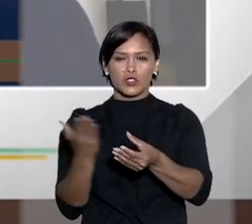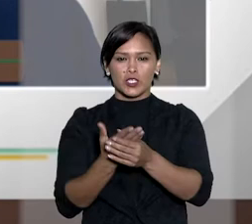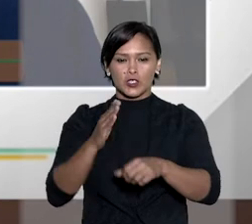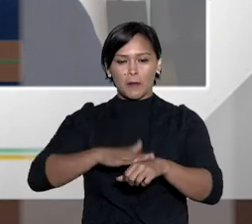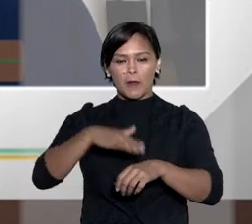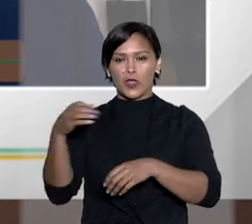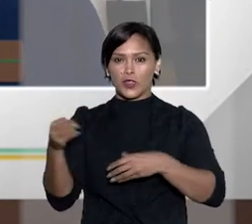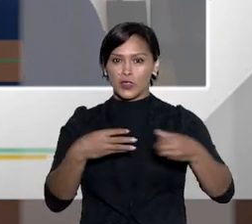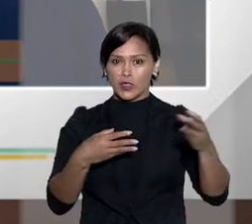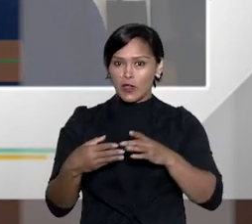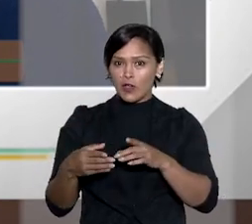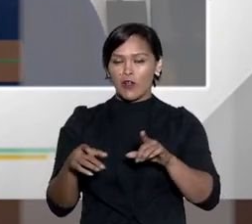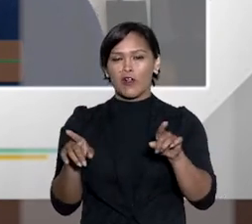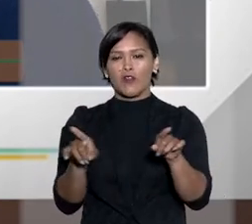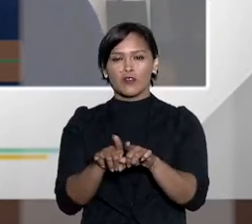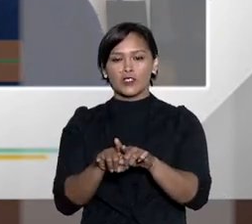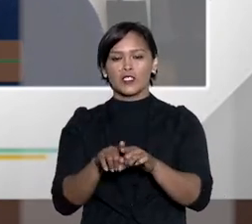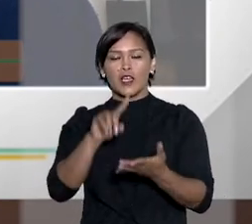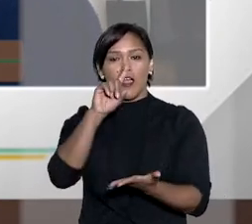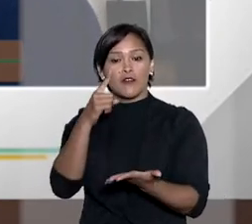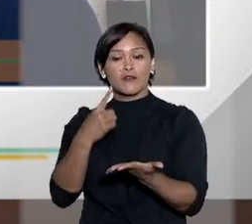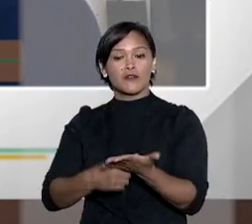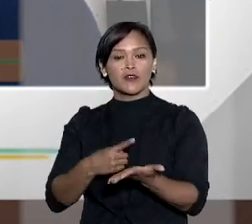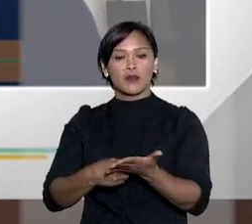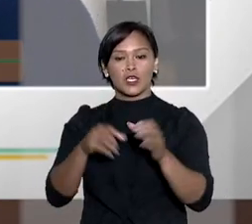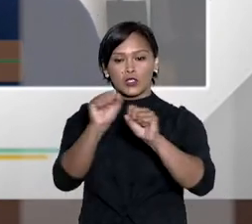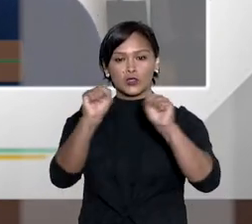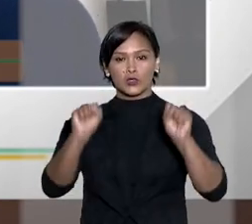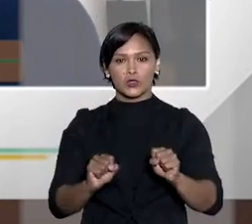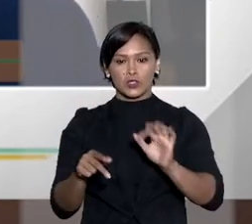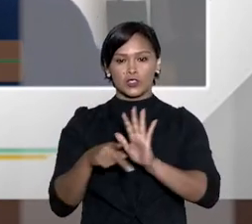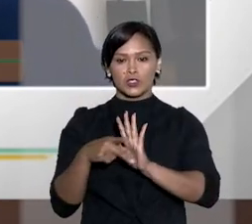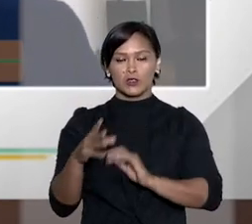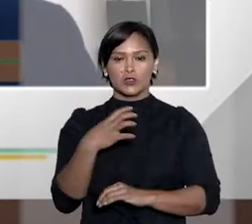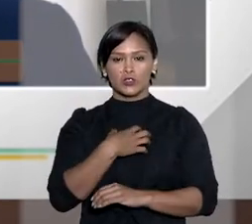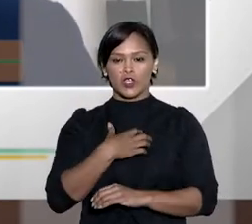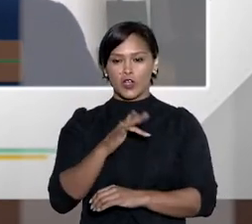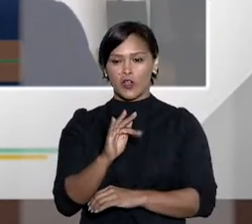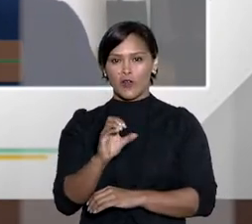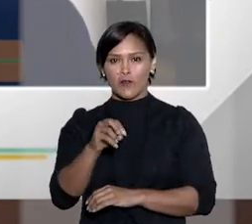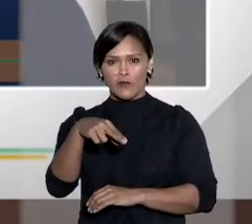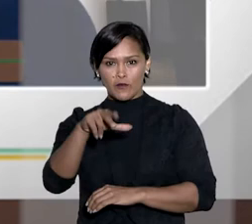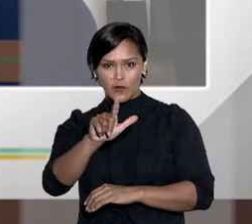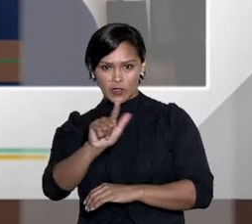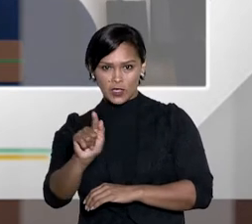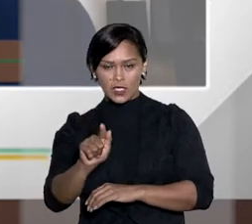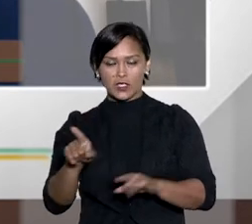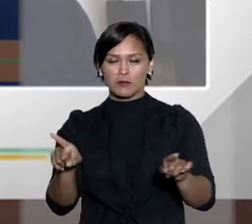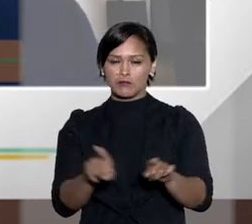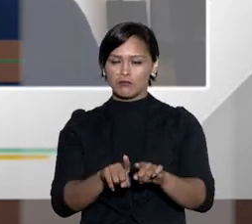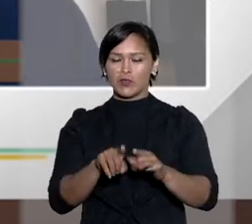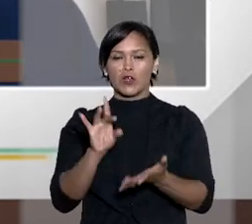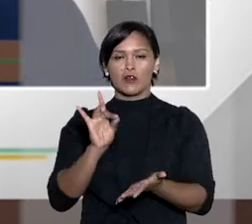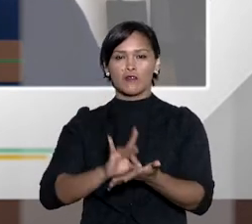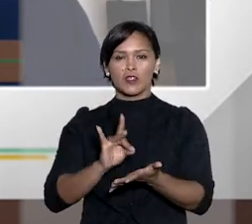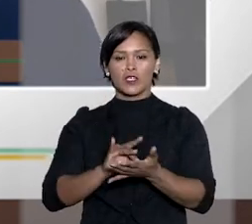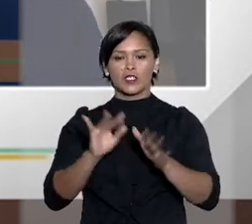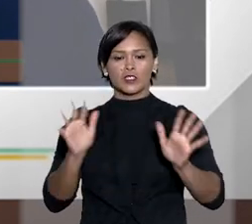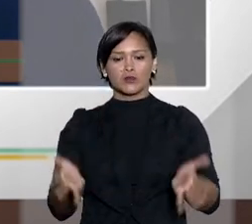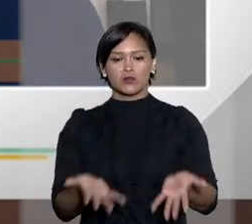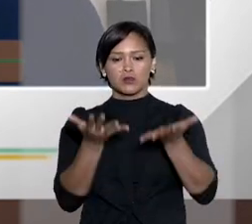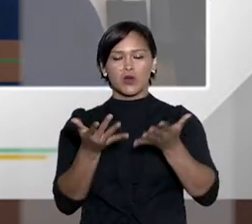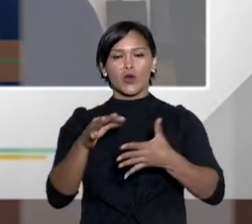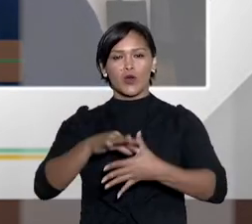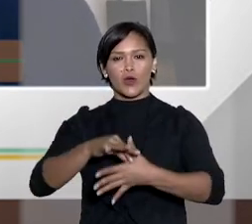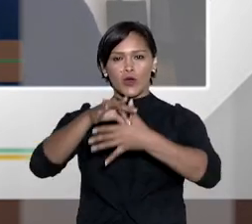inovadoras e afirmativas do sistema de forma que Fonage possa ser um efetivo protagonista